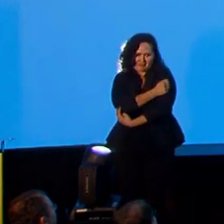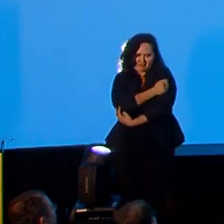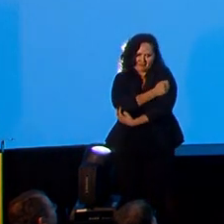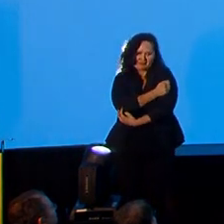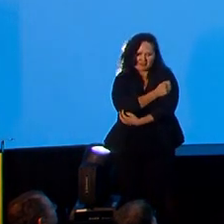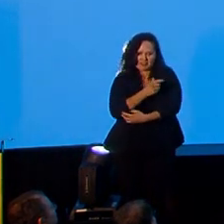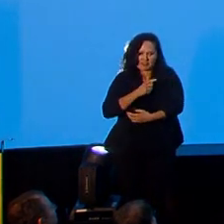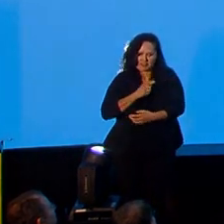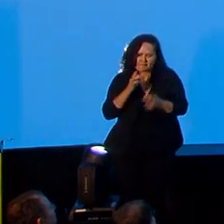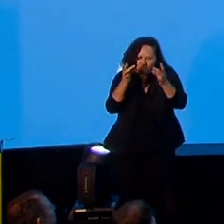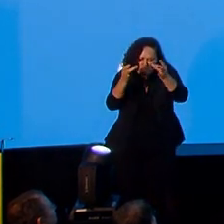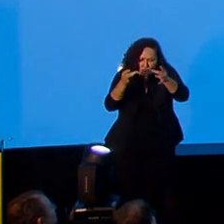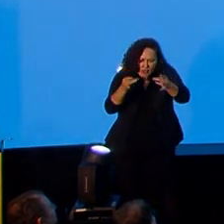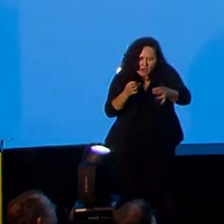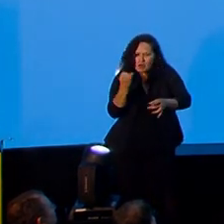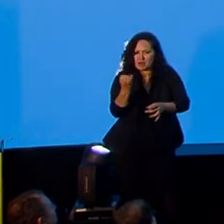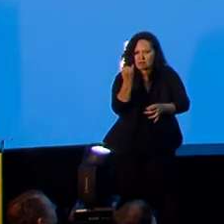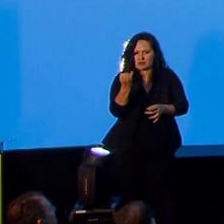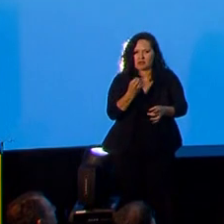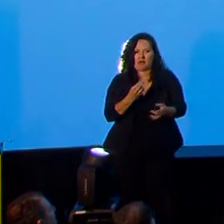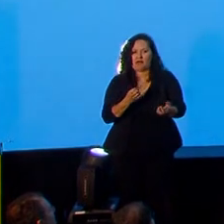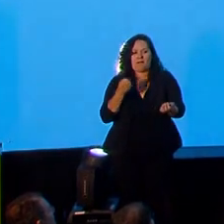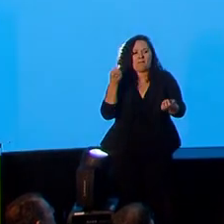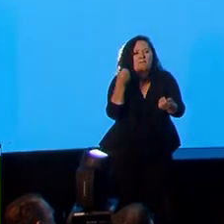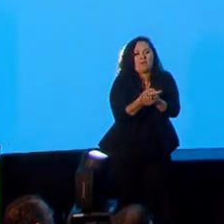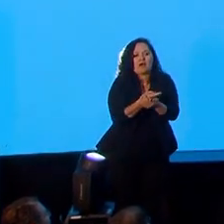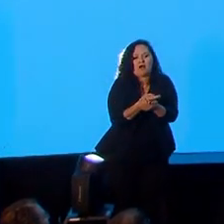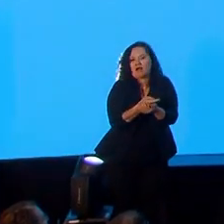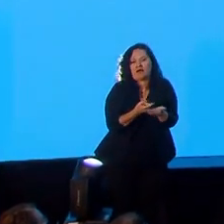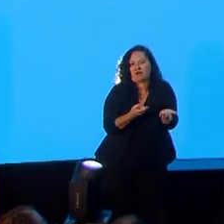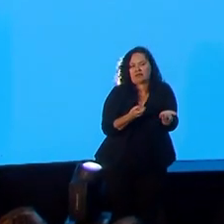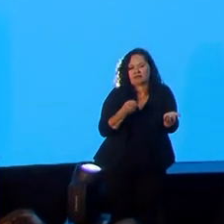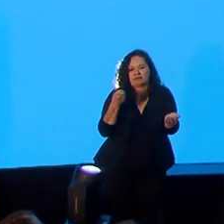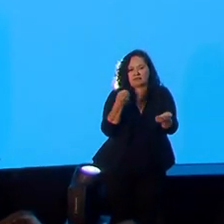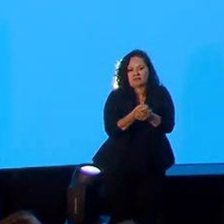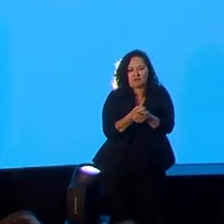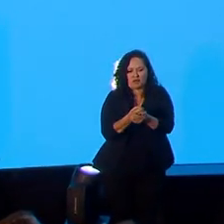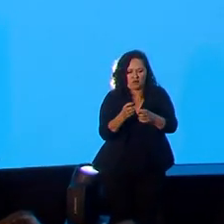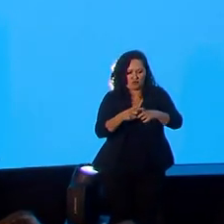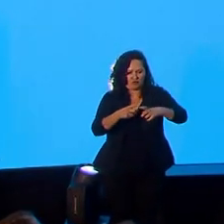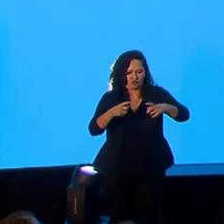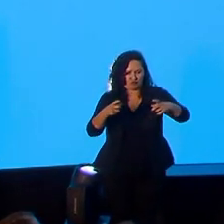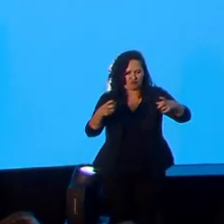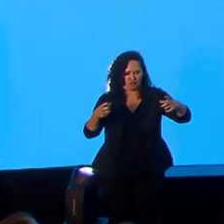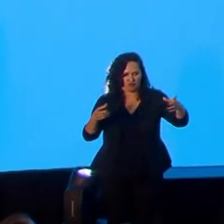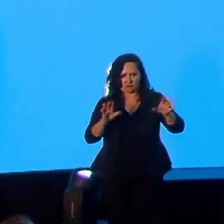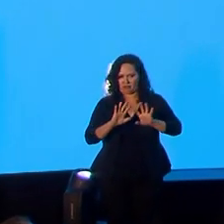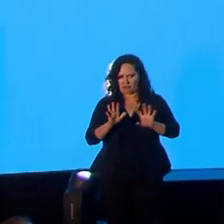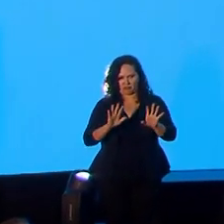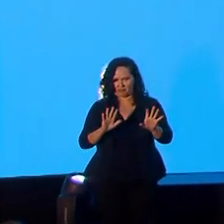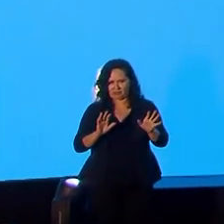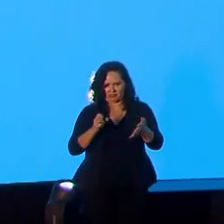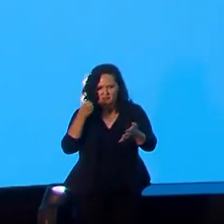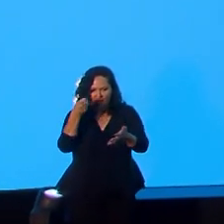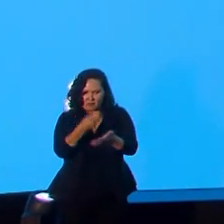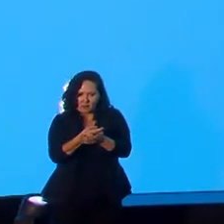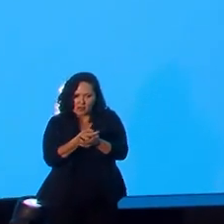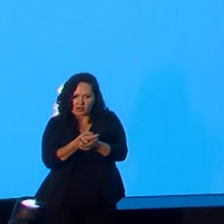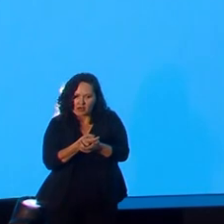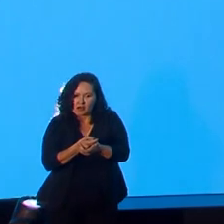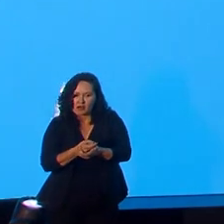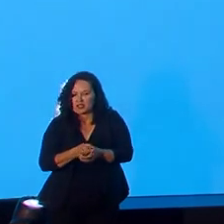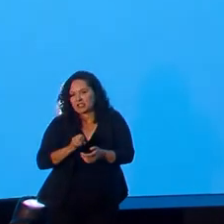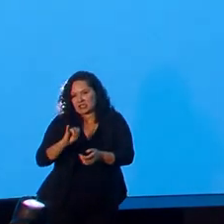tem um detalhe importante também, nós não vamos pagar por um volume enorme de carteiras, nós vamos pagar por carteiras